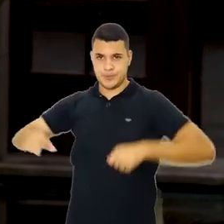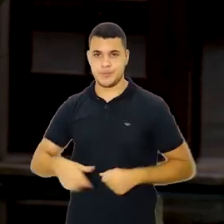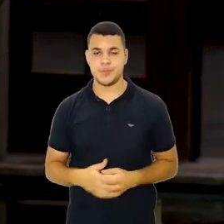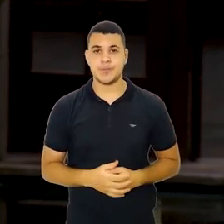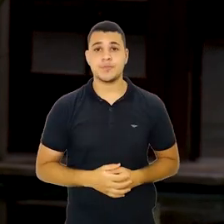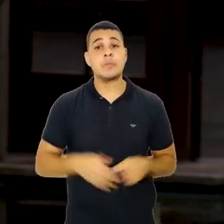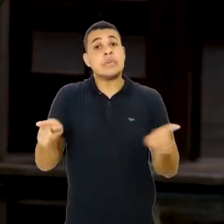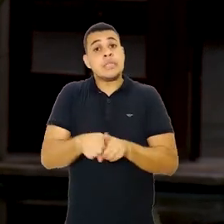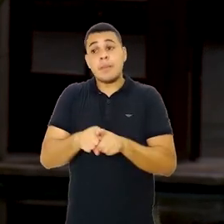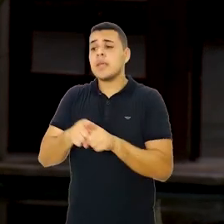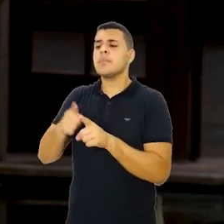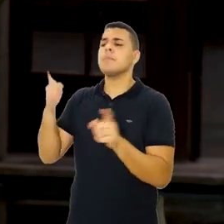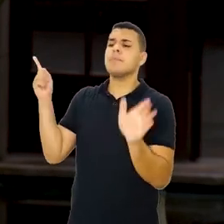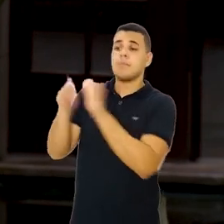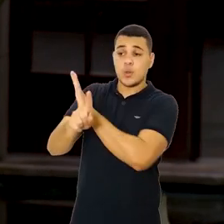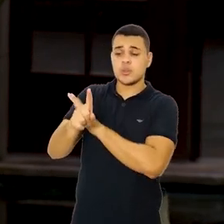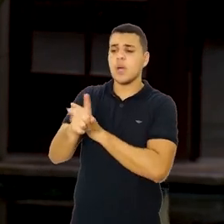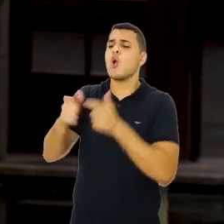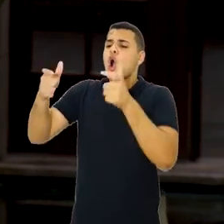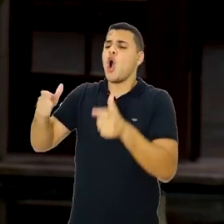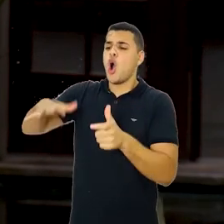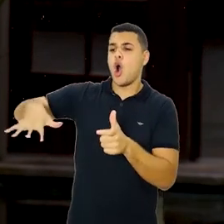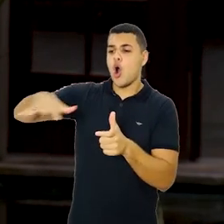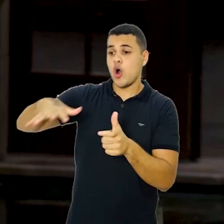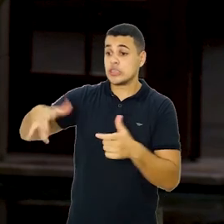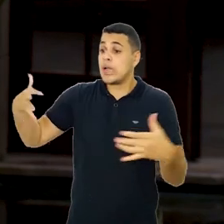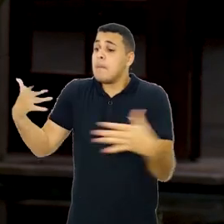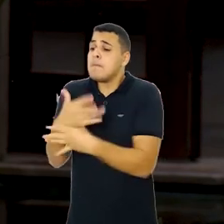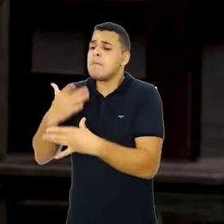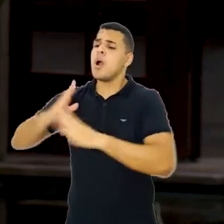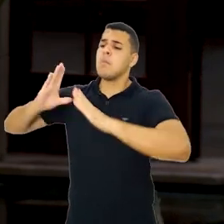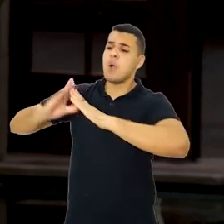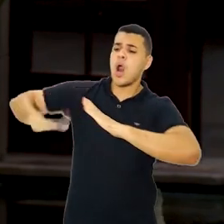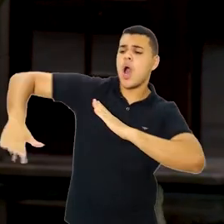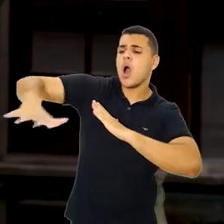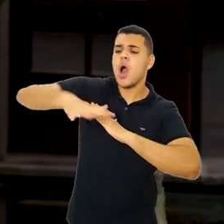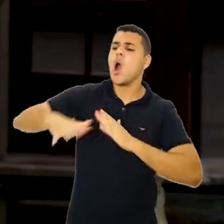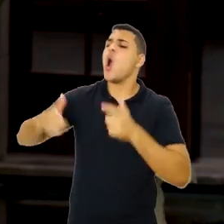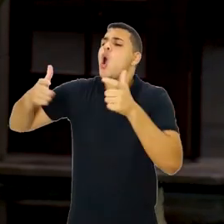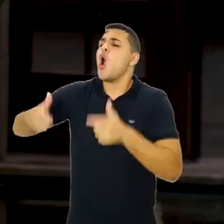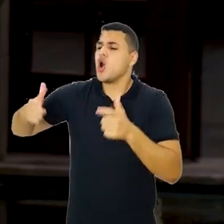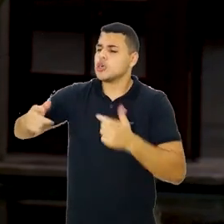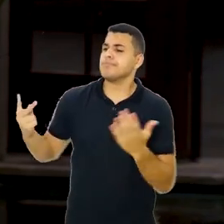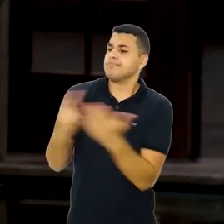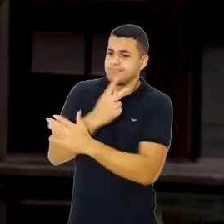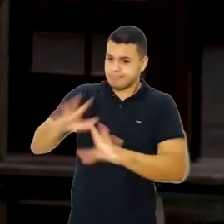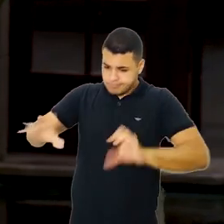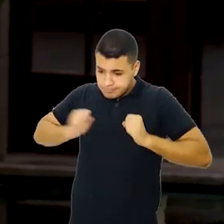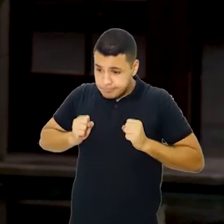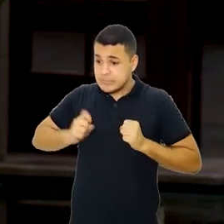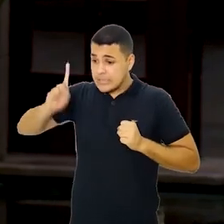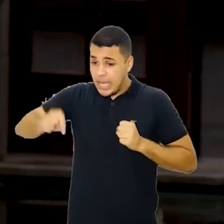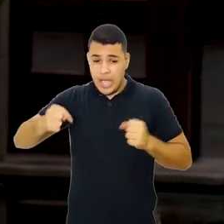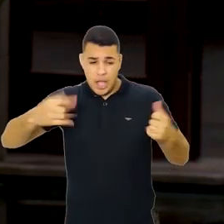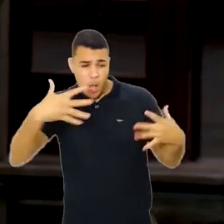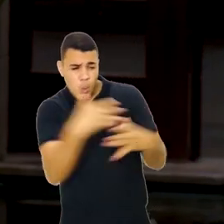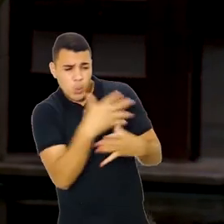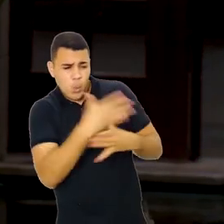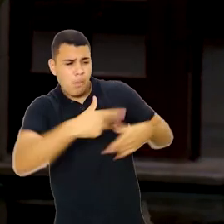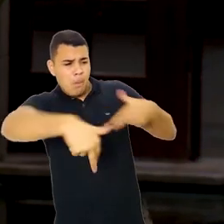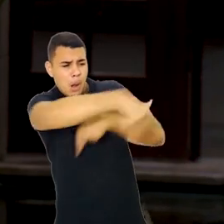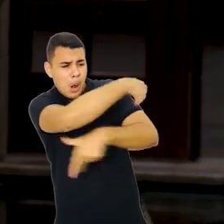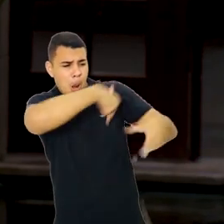relacionadas à pessoa. Também perguntamos onde aquele agravo ou